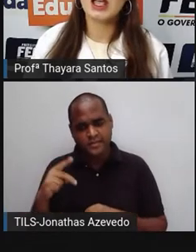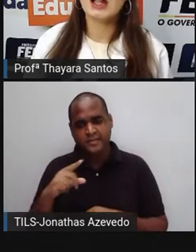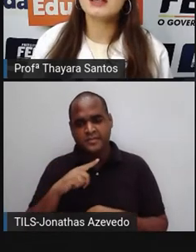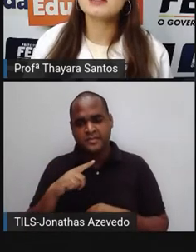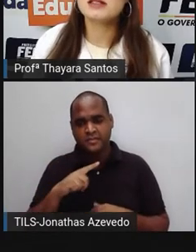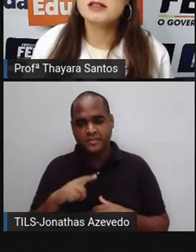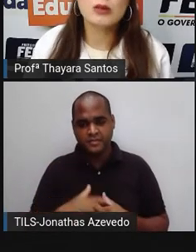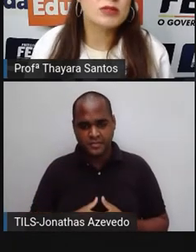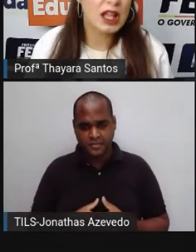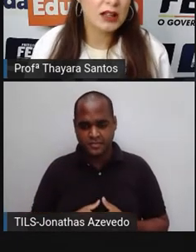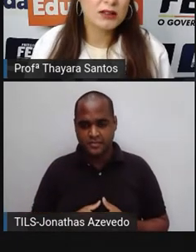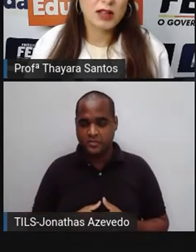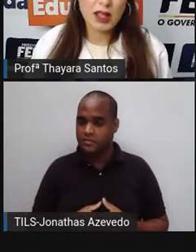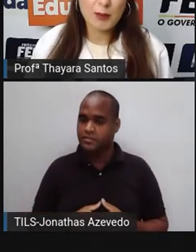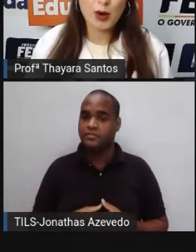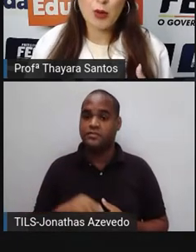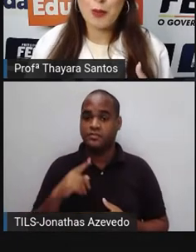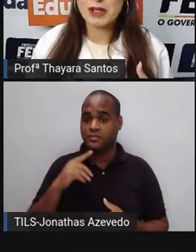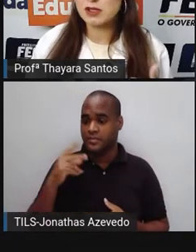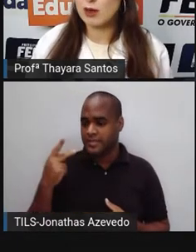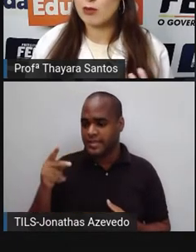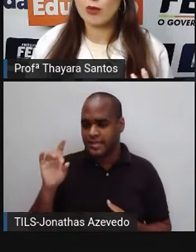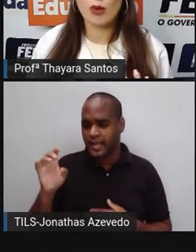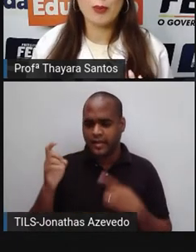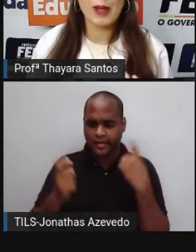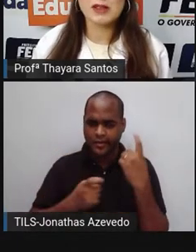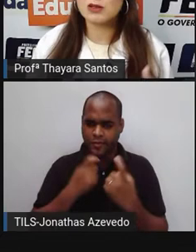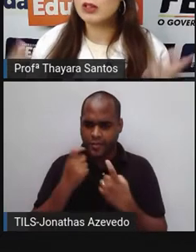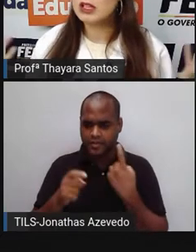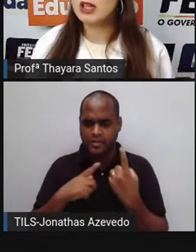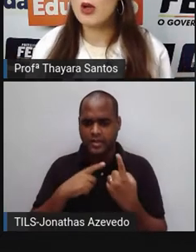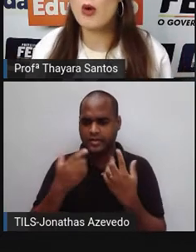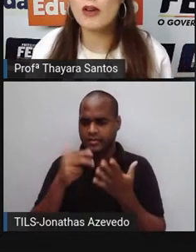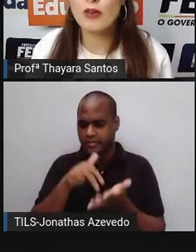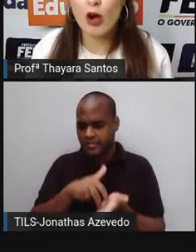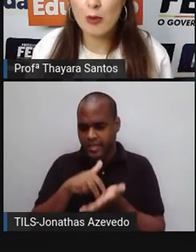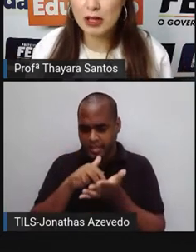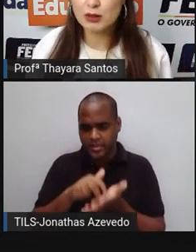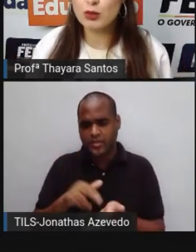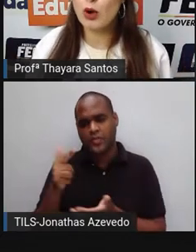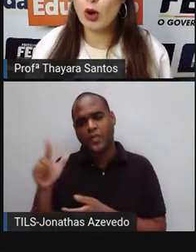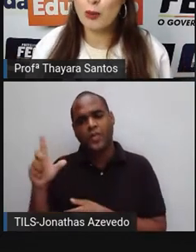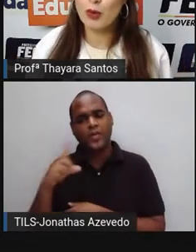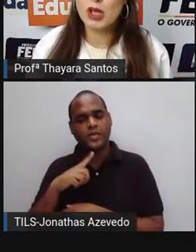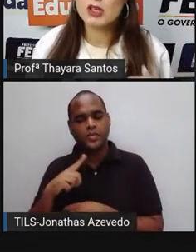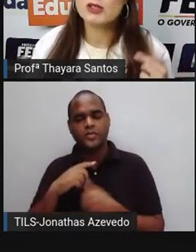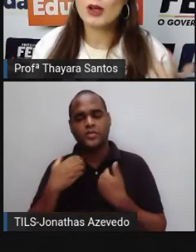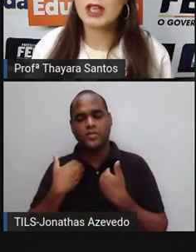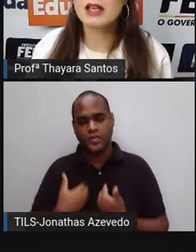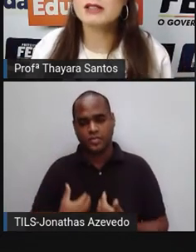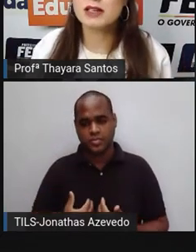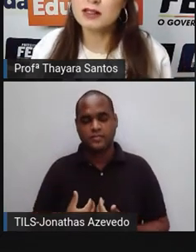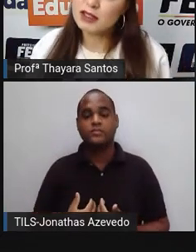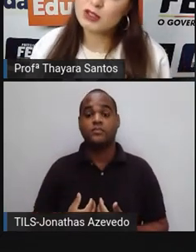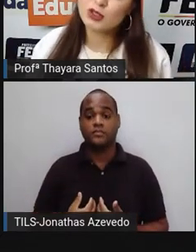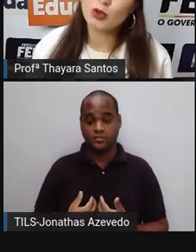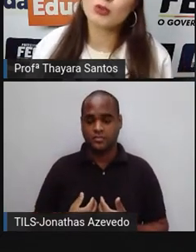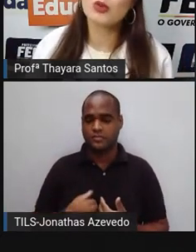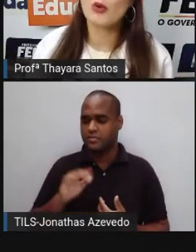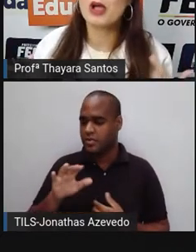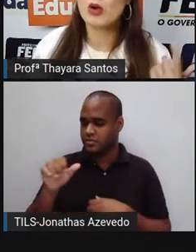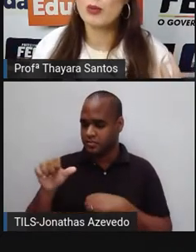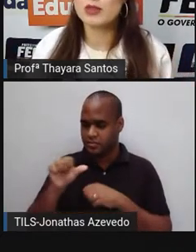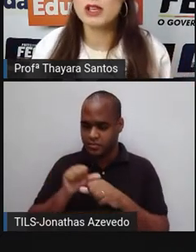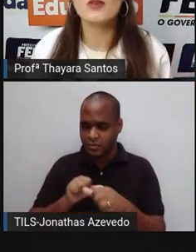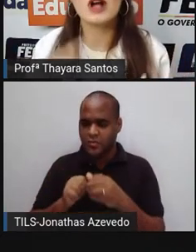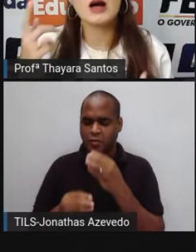eles não têm nem a preocupação com o peso, nem com a forma do corpo. Só que esse transtorno